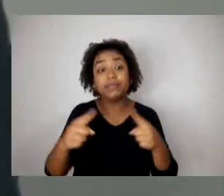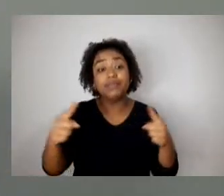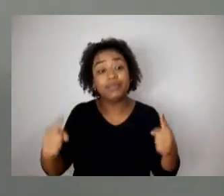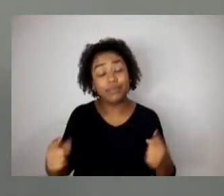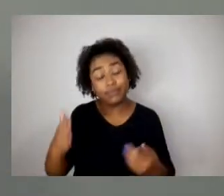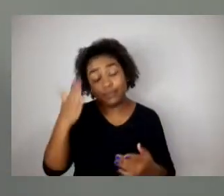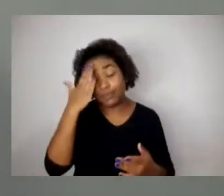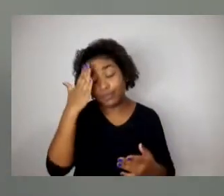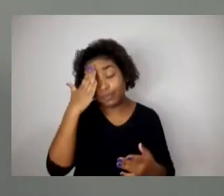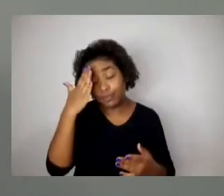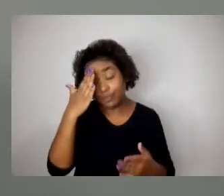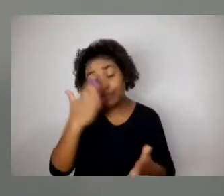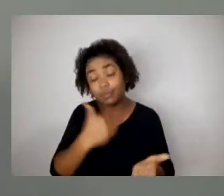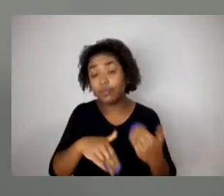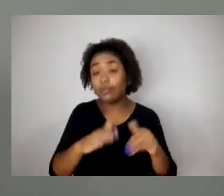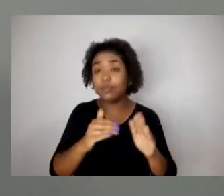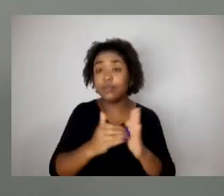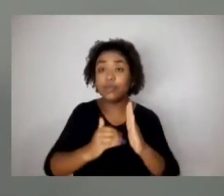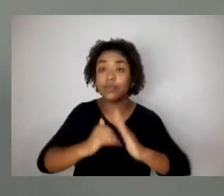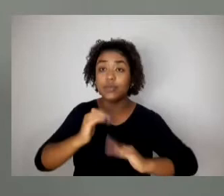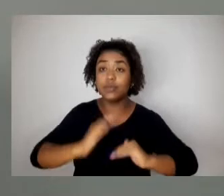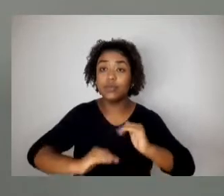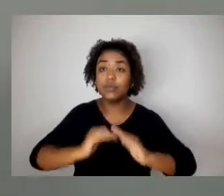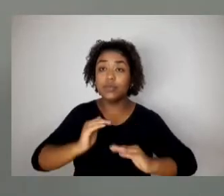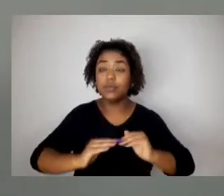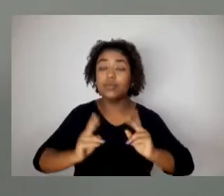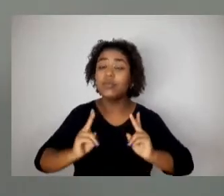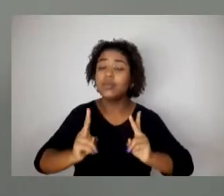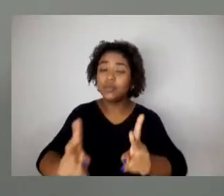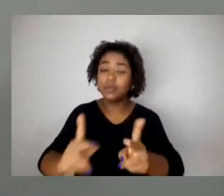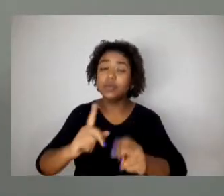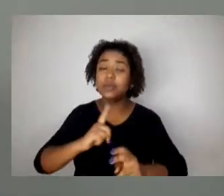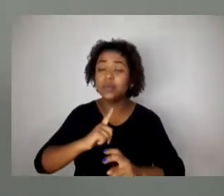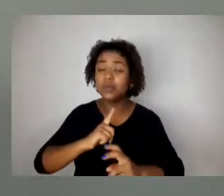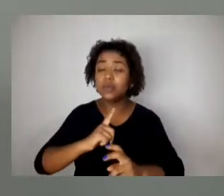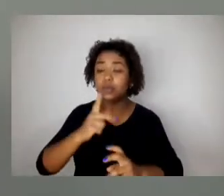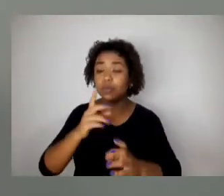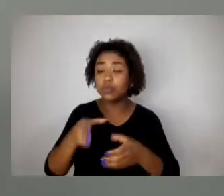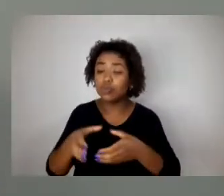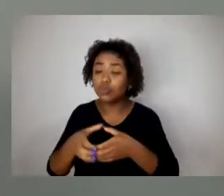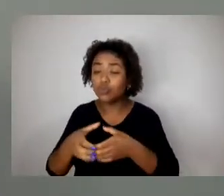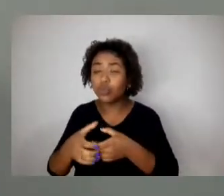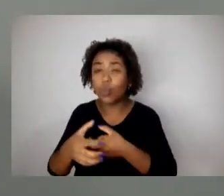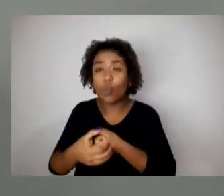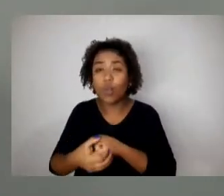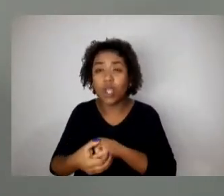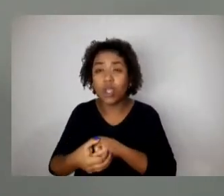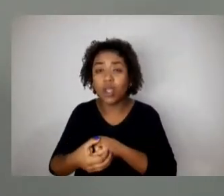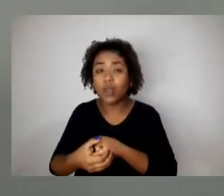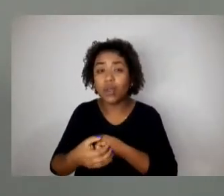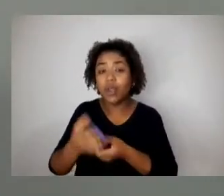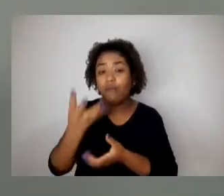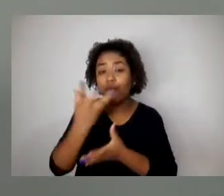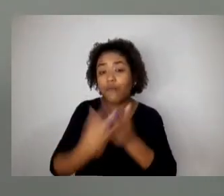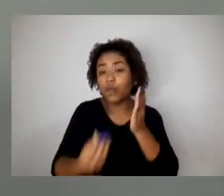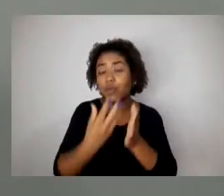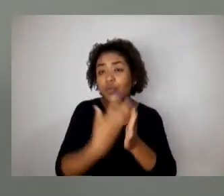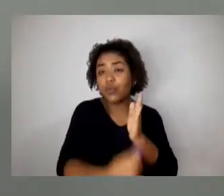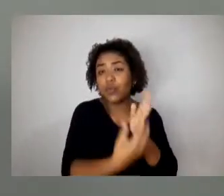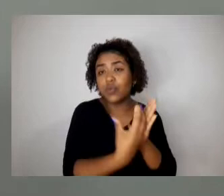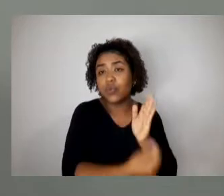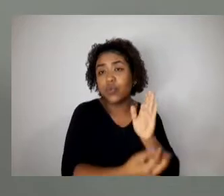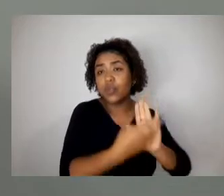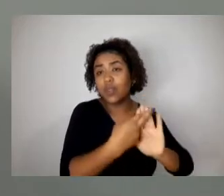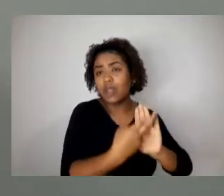sempre uma minoria que quer fugir a regra, e quando você foge a regra, não tem jeito. Você tem que ter um enquadramento